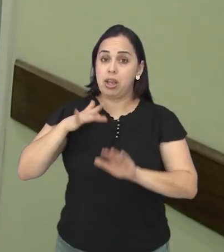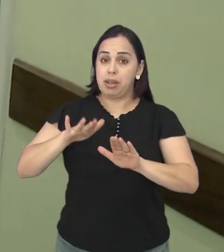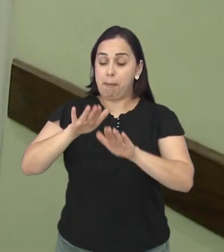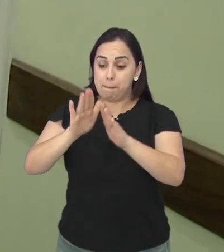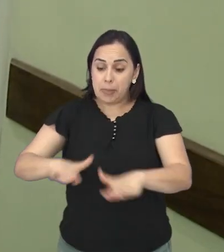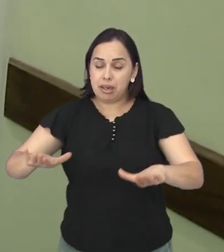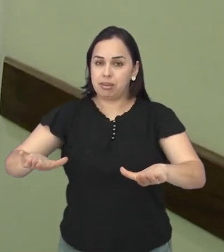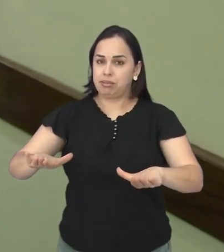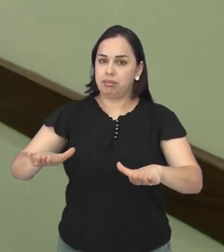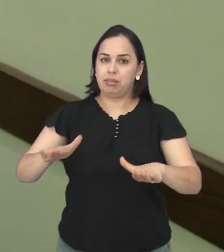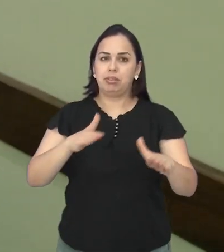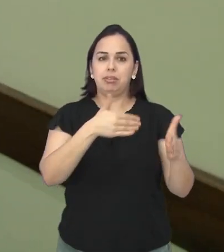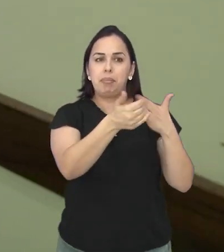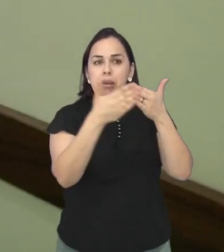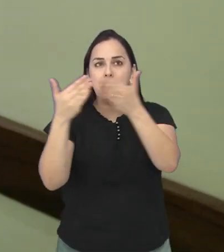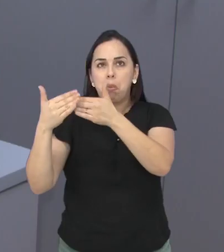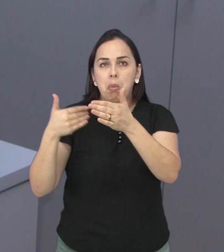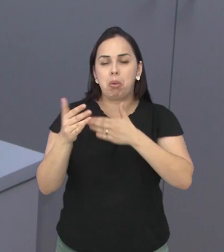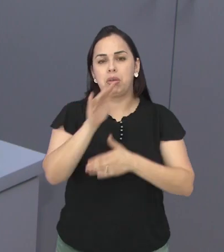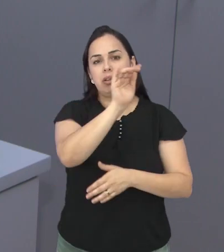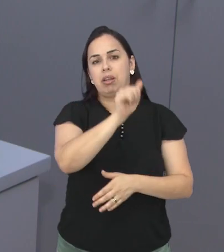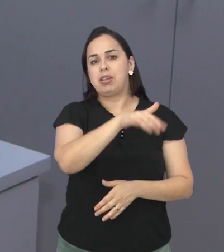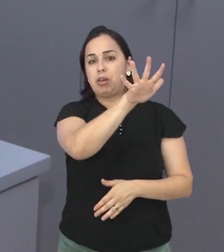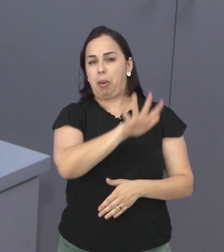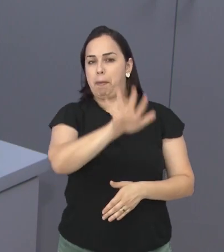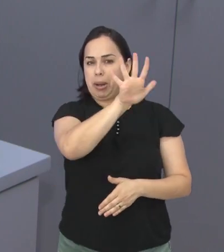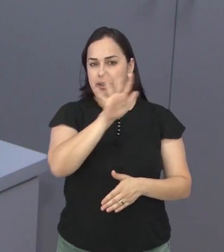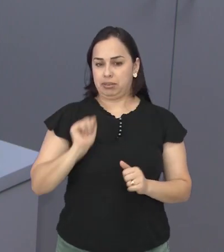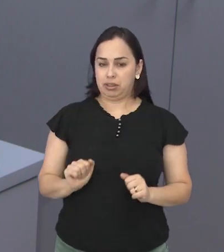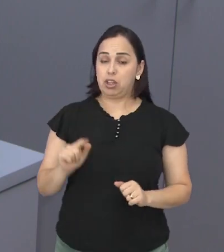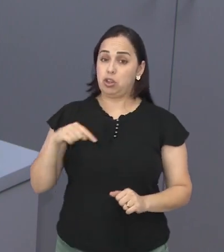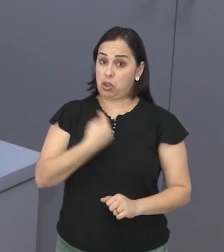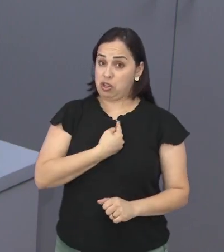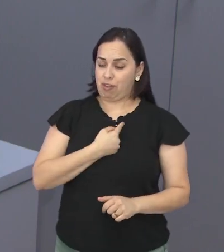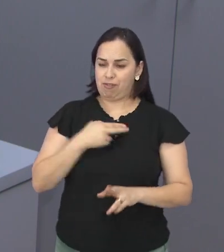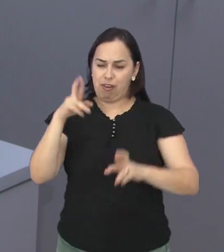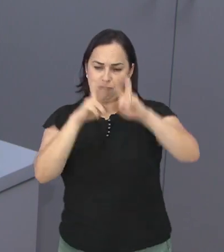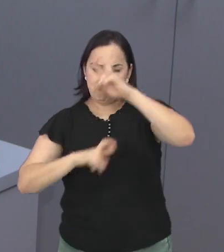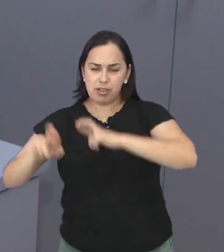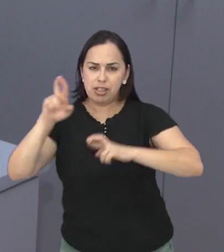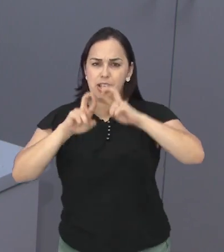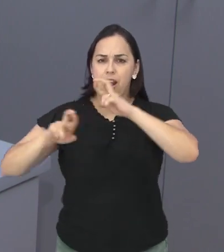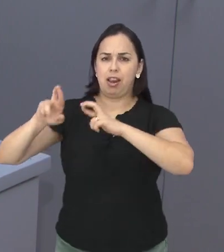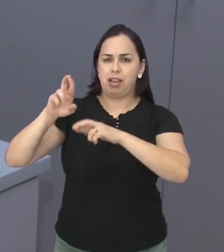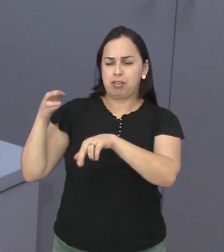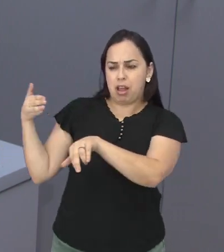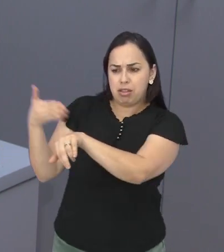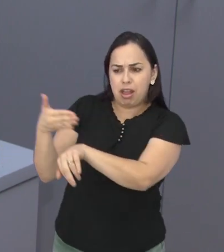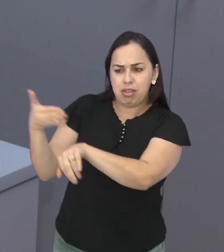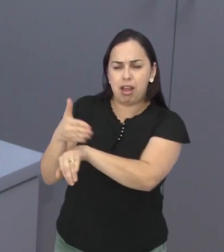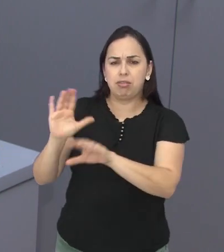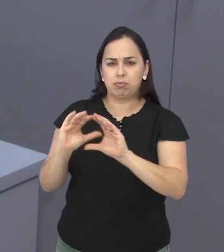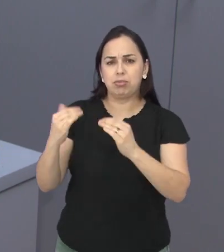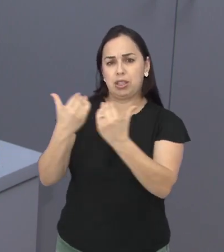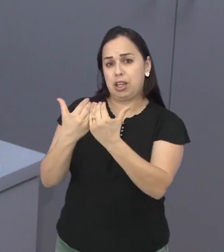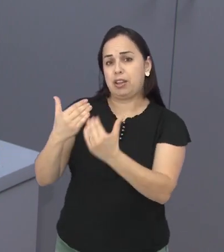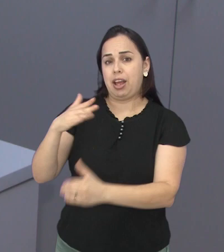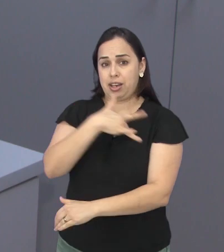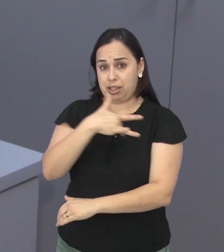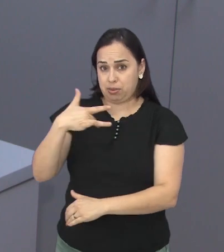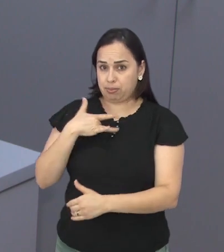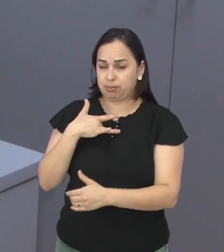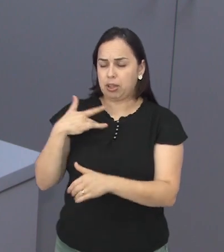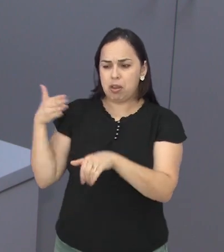independente do cenário nacional Nós vamos fiscalizar Nós vamos participar das conferências de